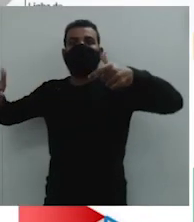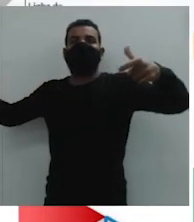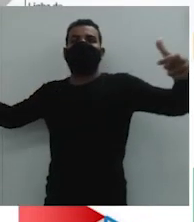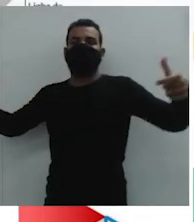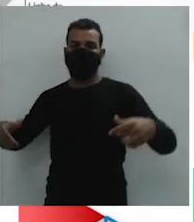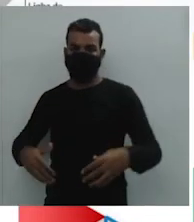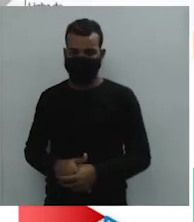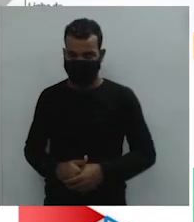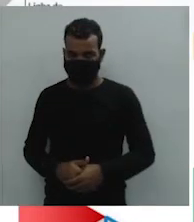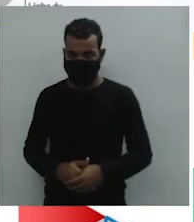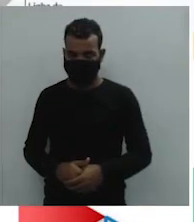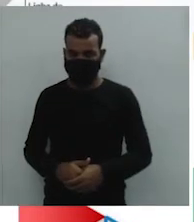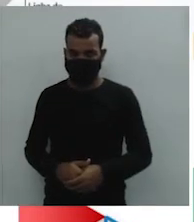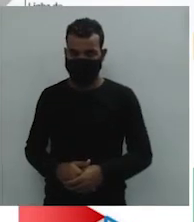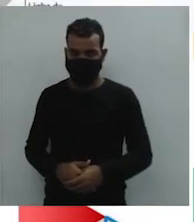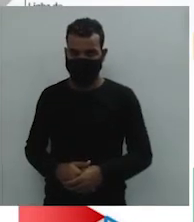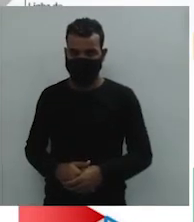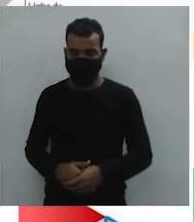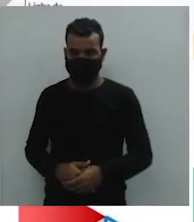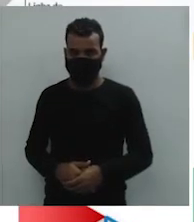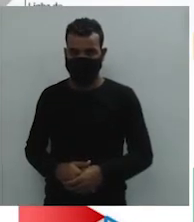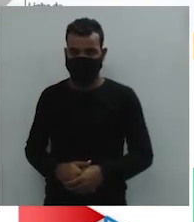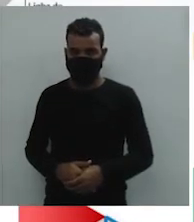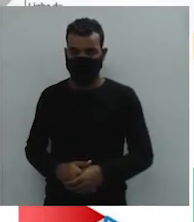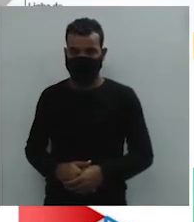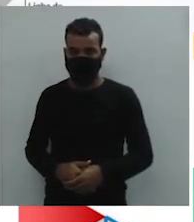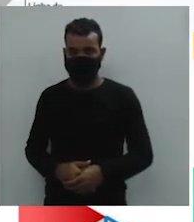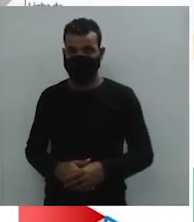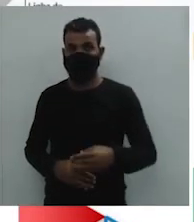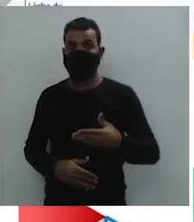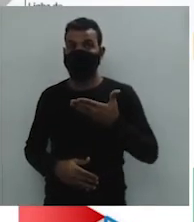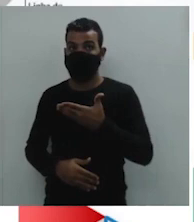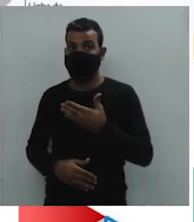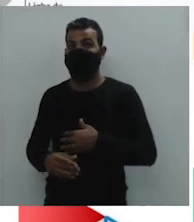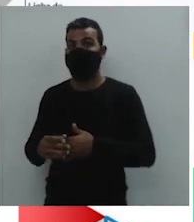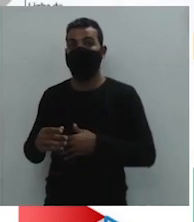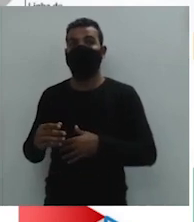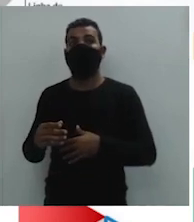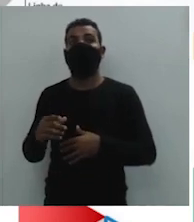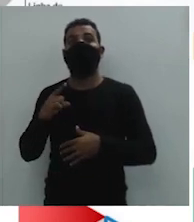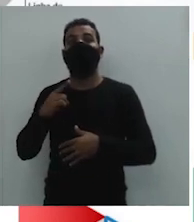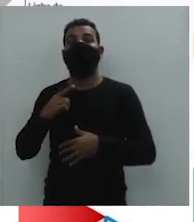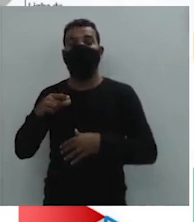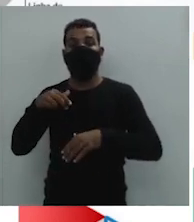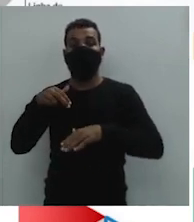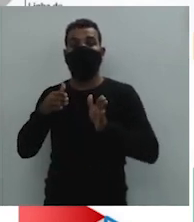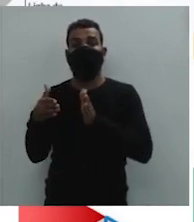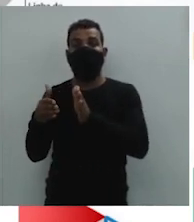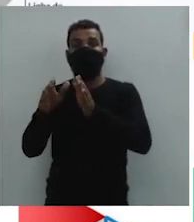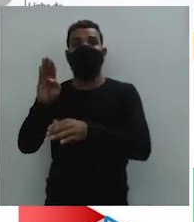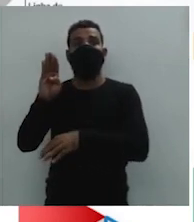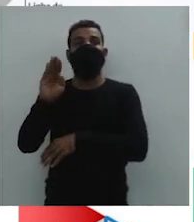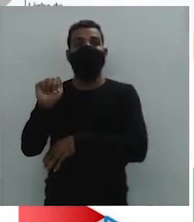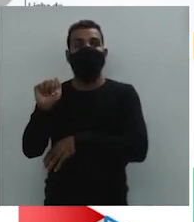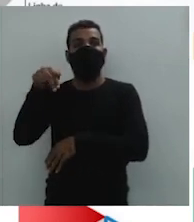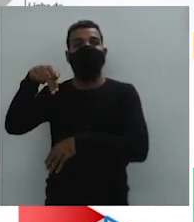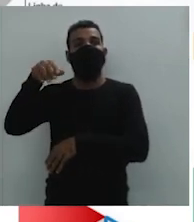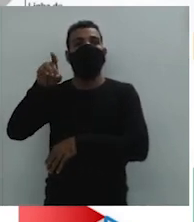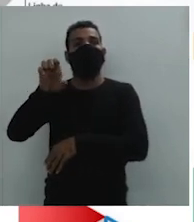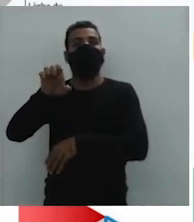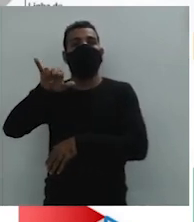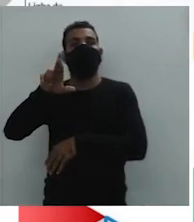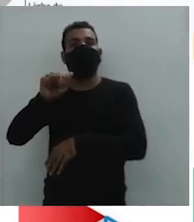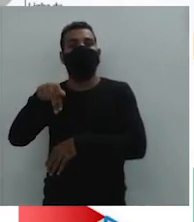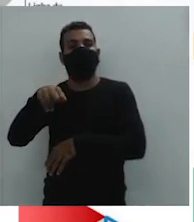Aí vem a questão do ciclo dos bandeirantes, certo? Foca comigo aqui nesse slide.